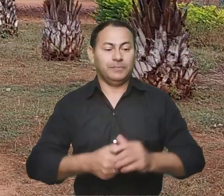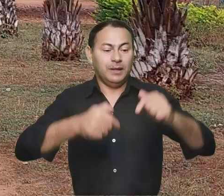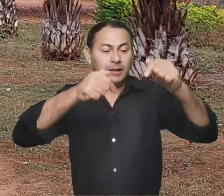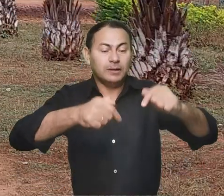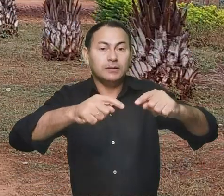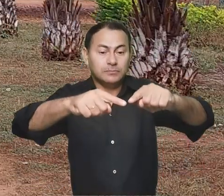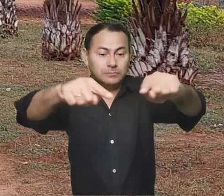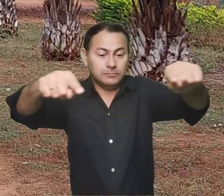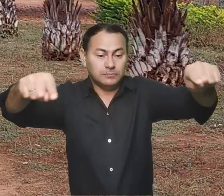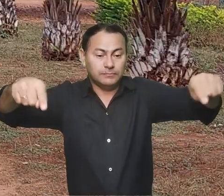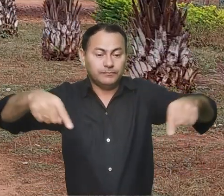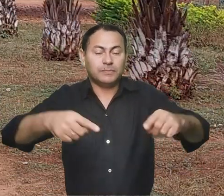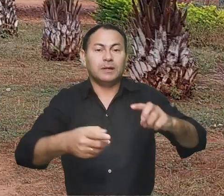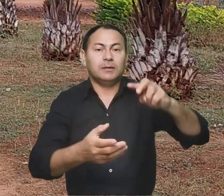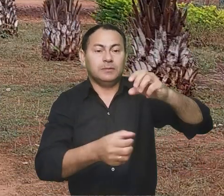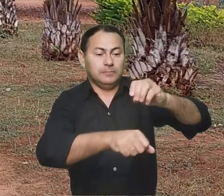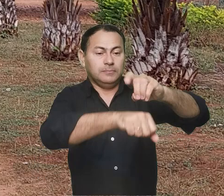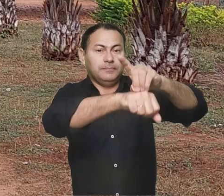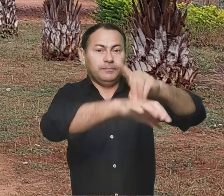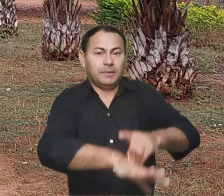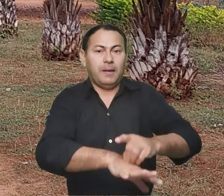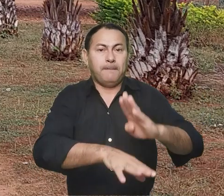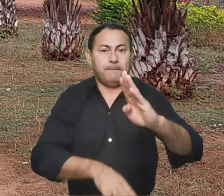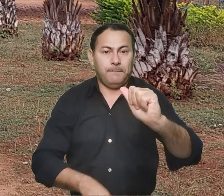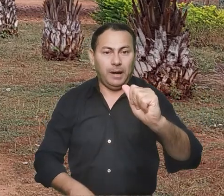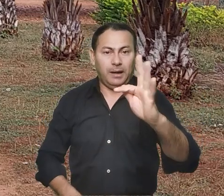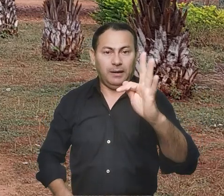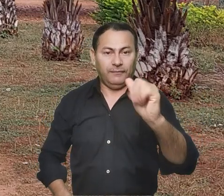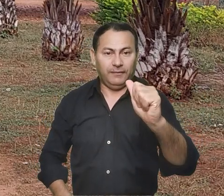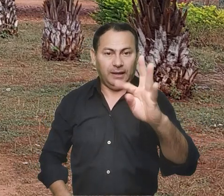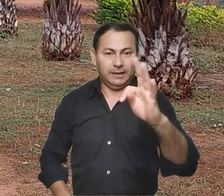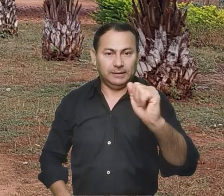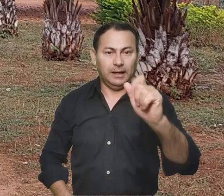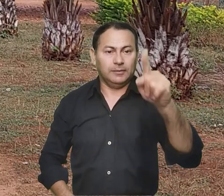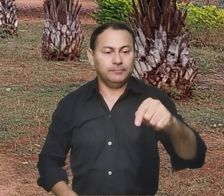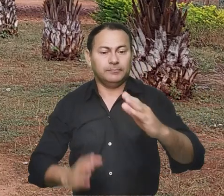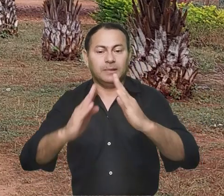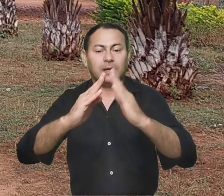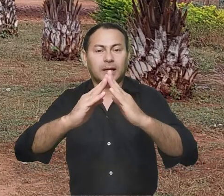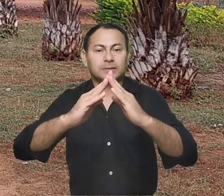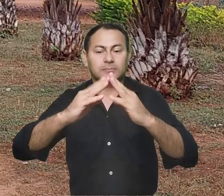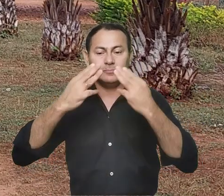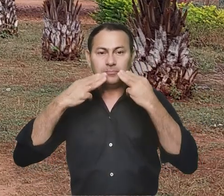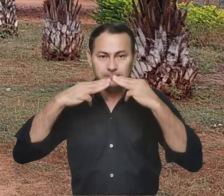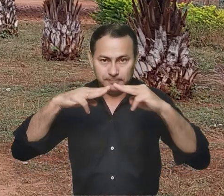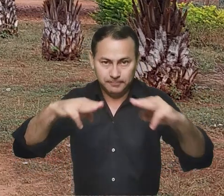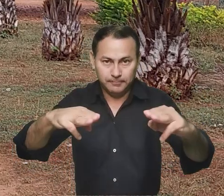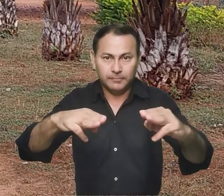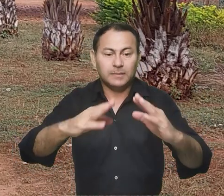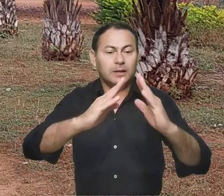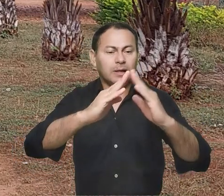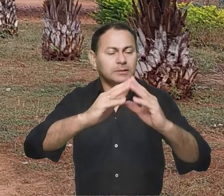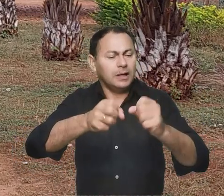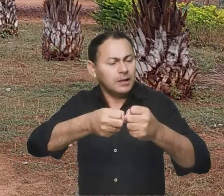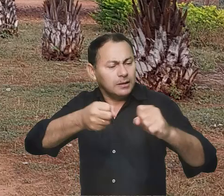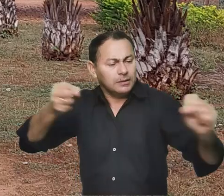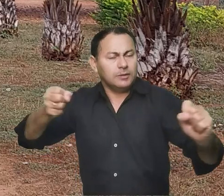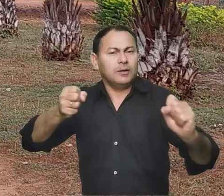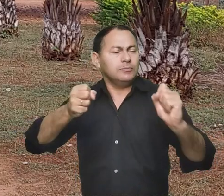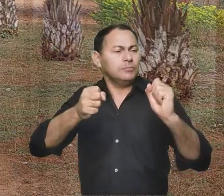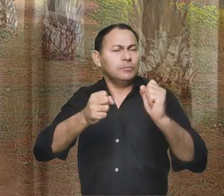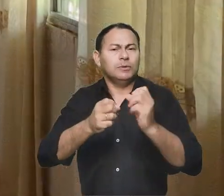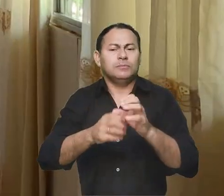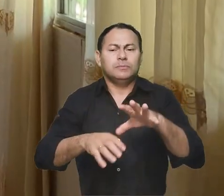Aqui nesse terreno, que pertence à Diocese de Bafatá, fica a Casa dos Missionários. Uma casa